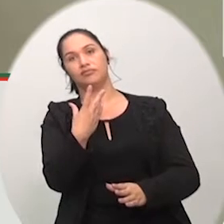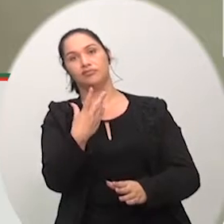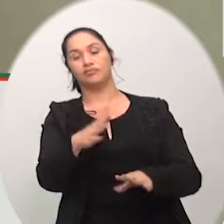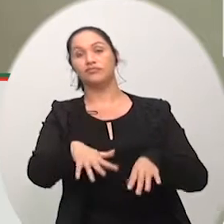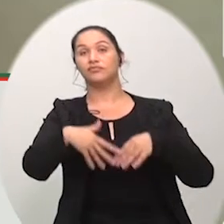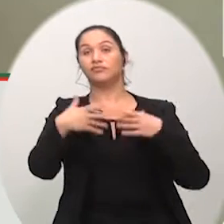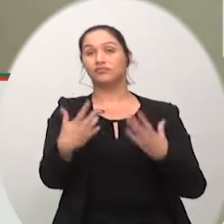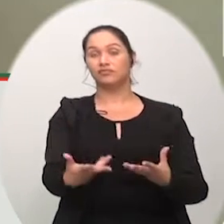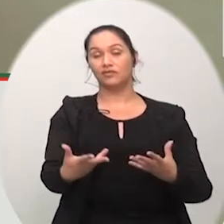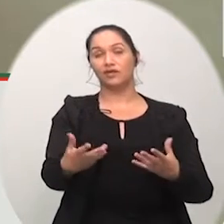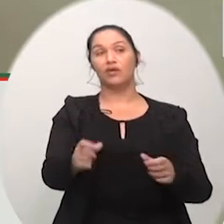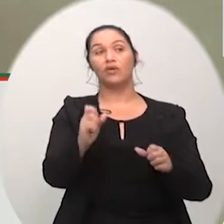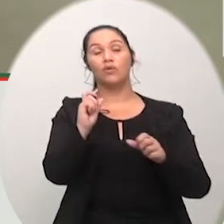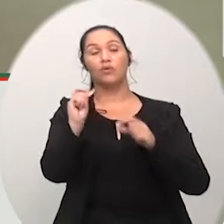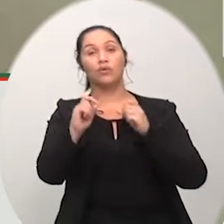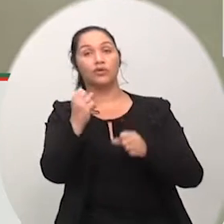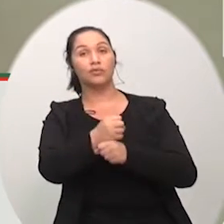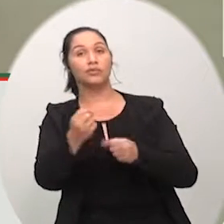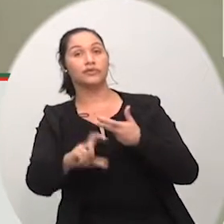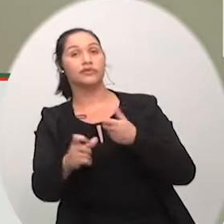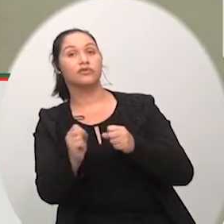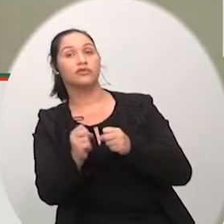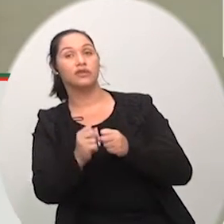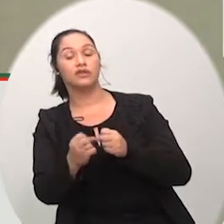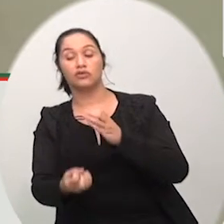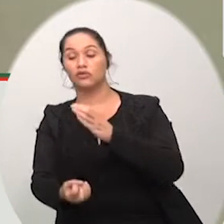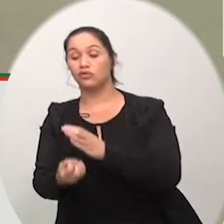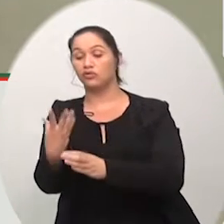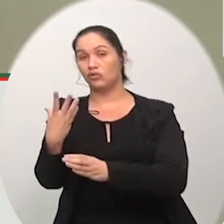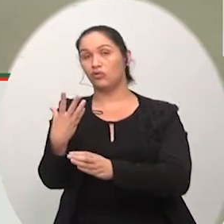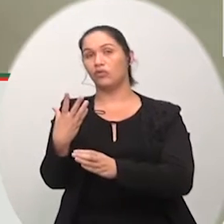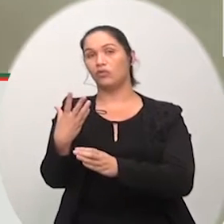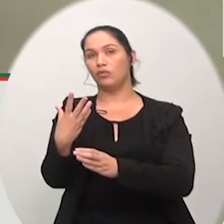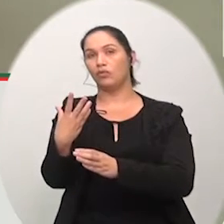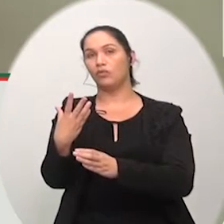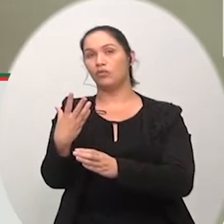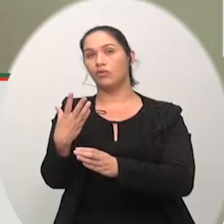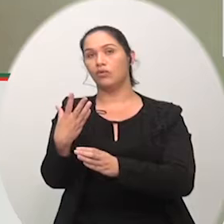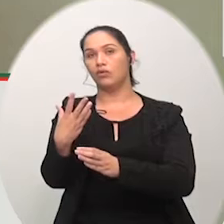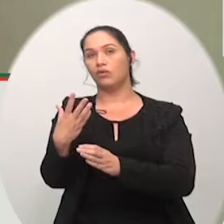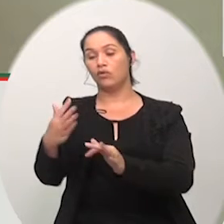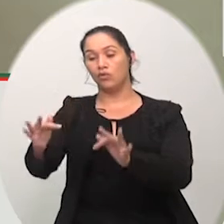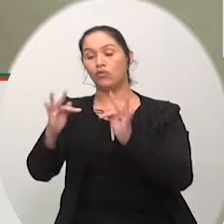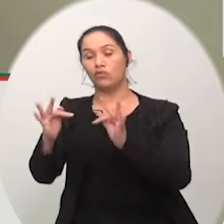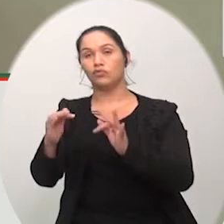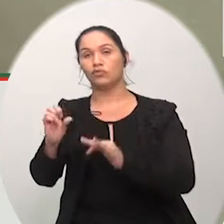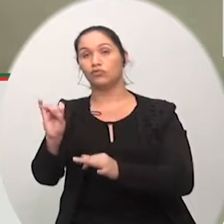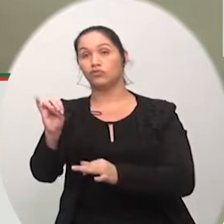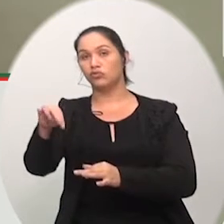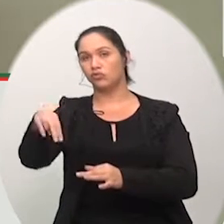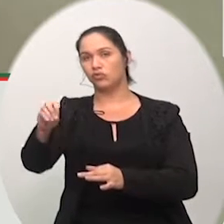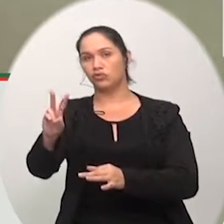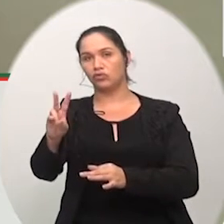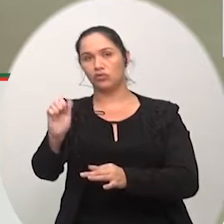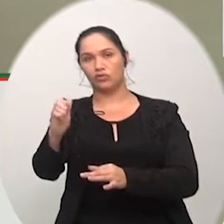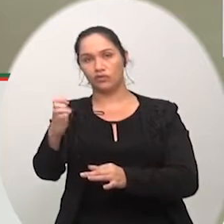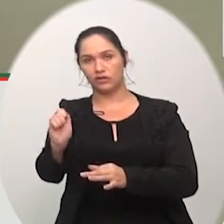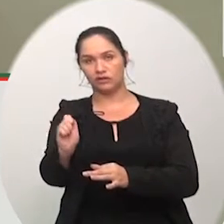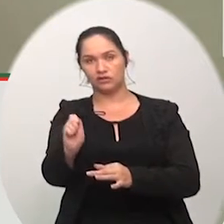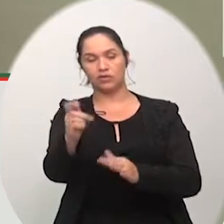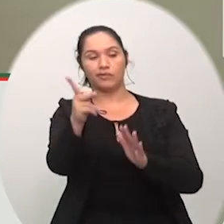Municipal de Inovação Conselho Municipal de Inovação o Plano Municipal de Inovação e o Programa de Incentivo à Inovação então